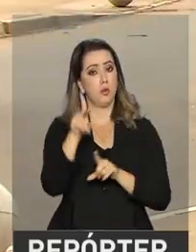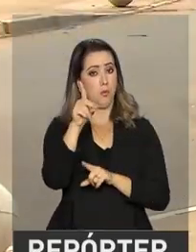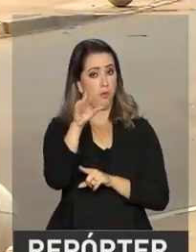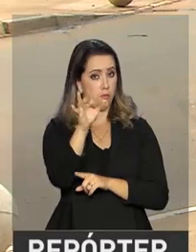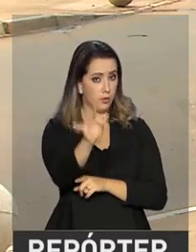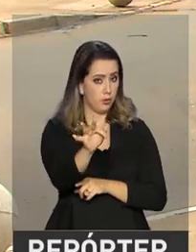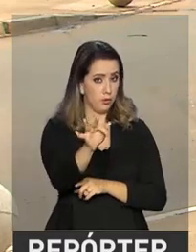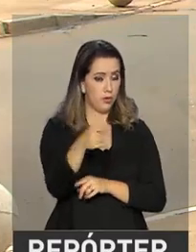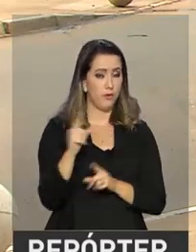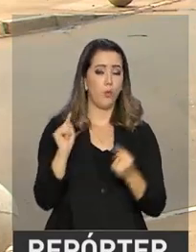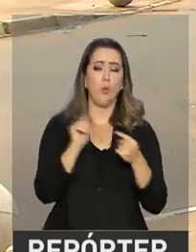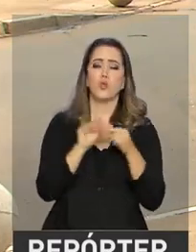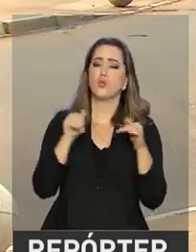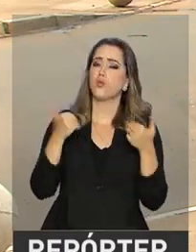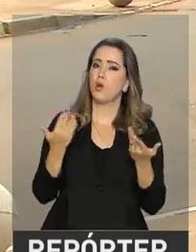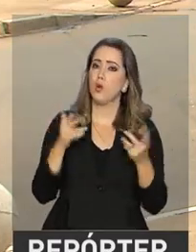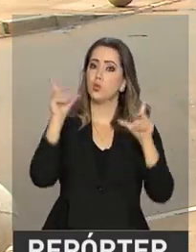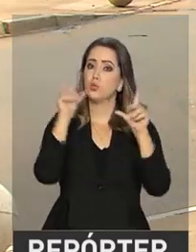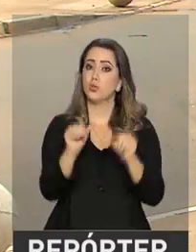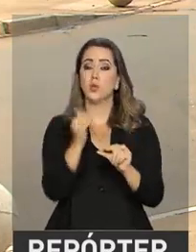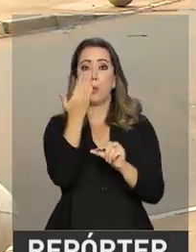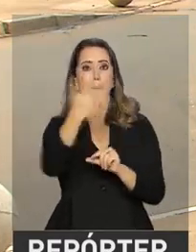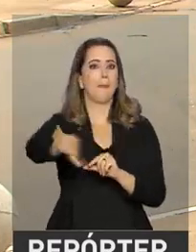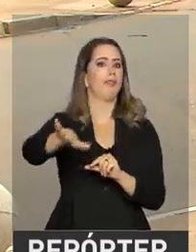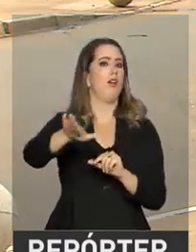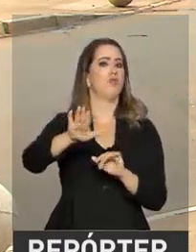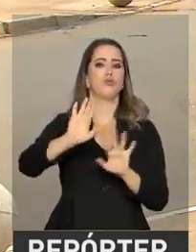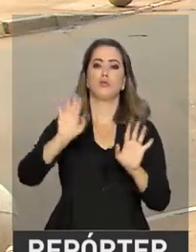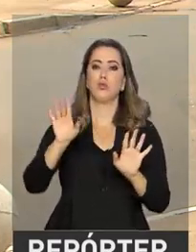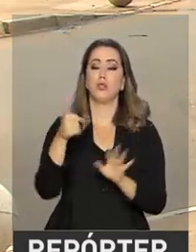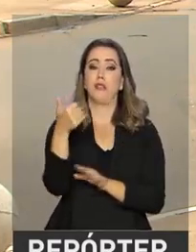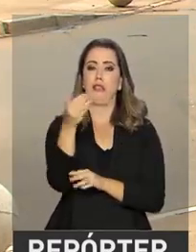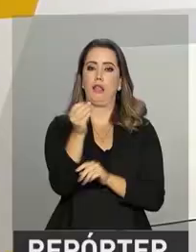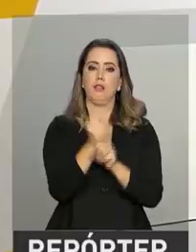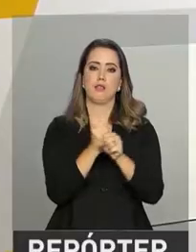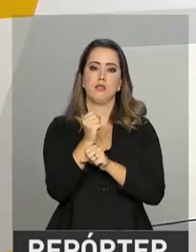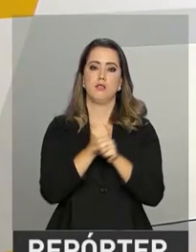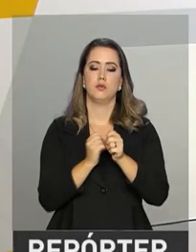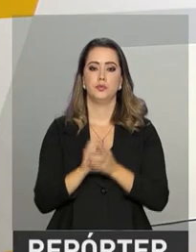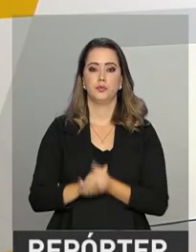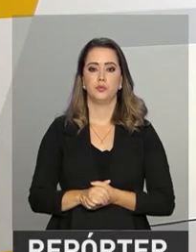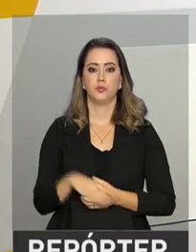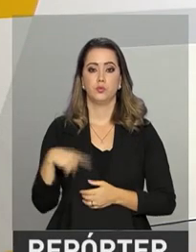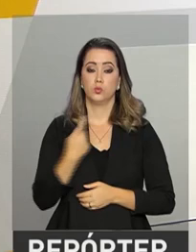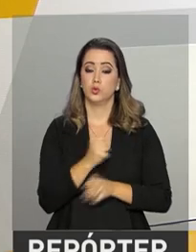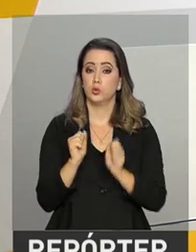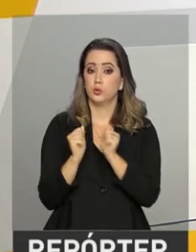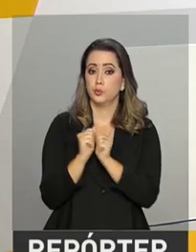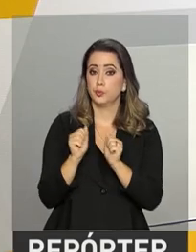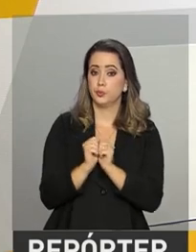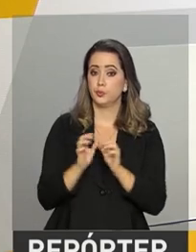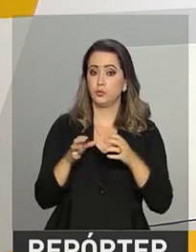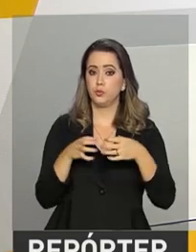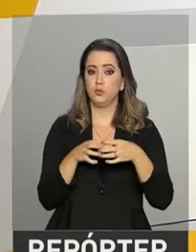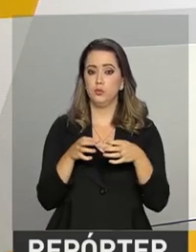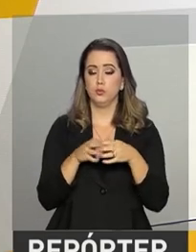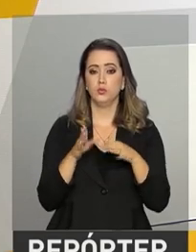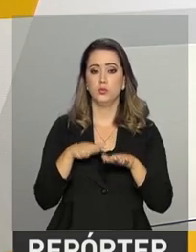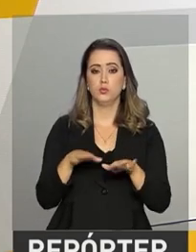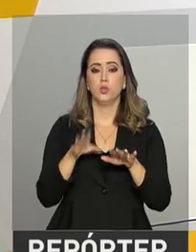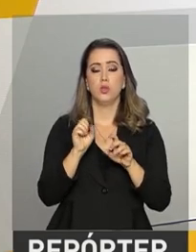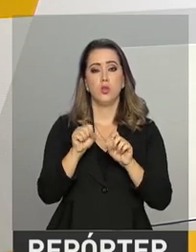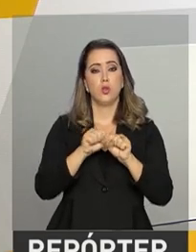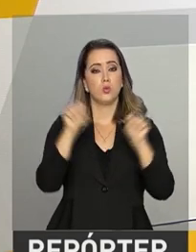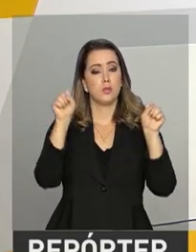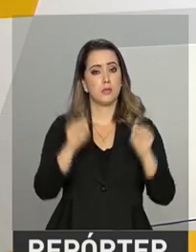é reduzir pela metade o índice de mortes ao longo de 10 anos. Estaremos, juntamente com os demais segmentos que formam o Sistema